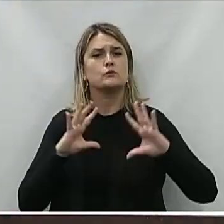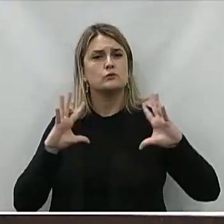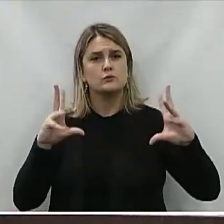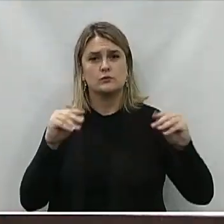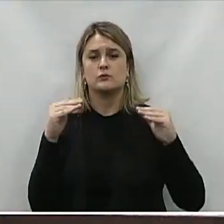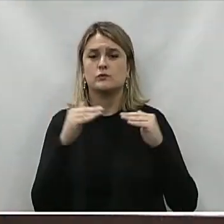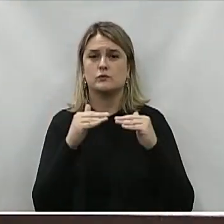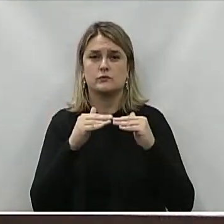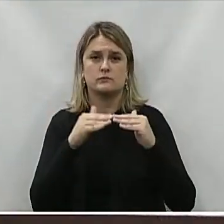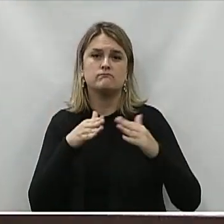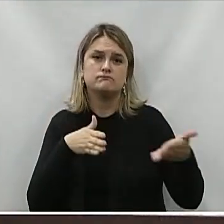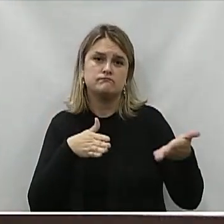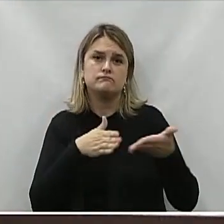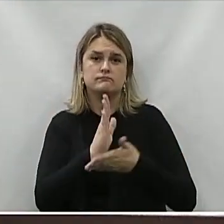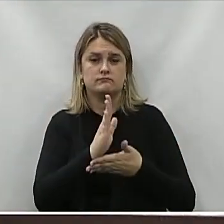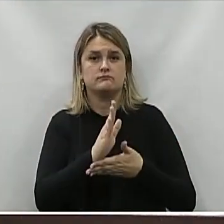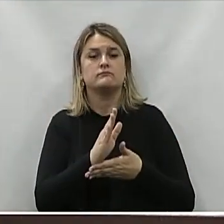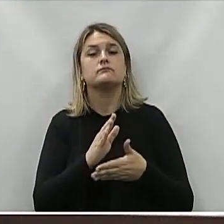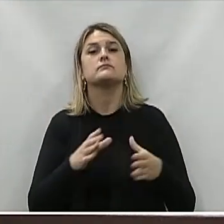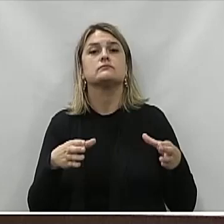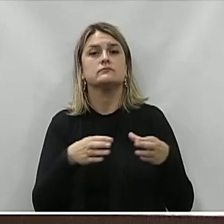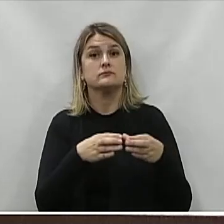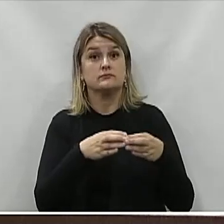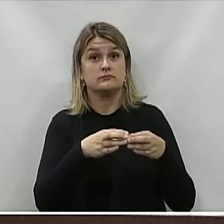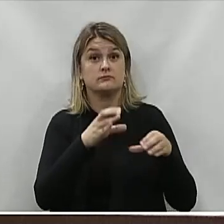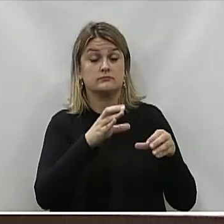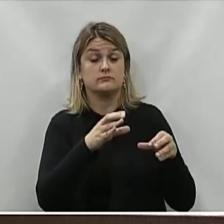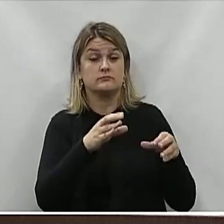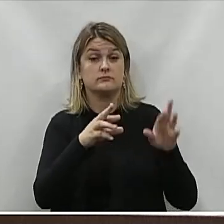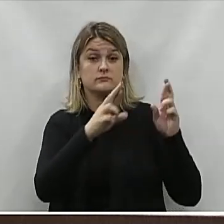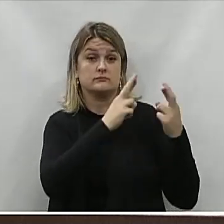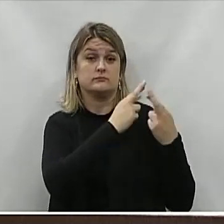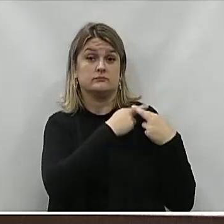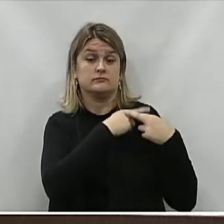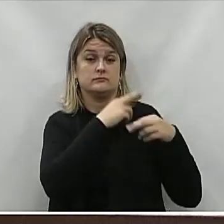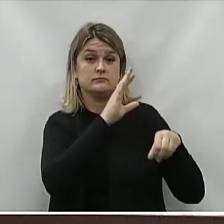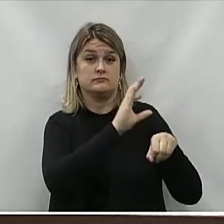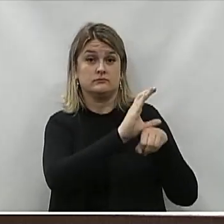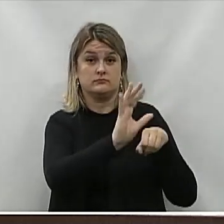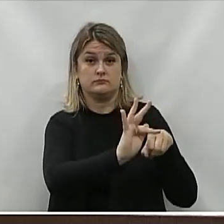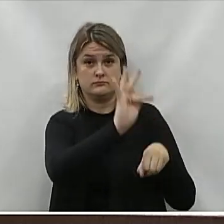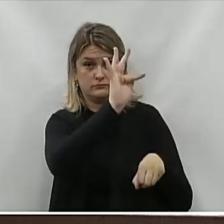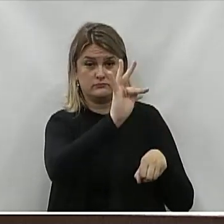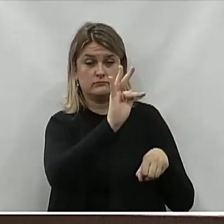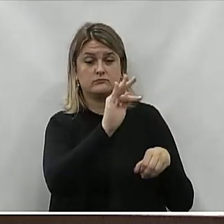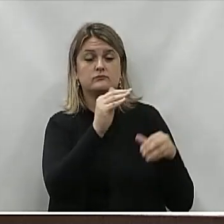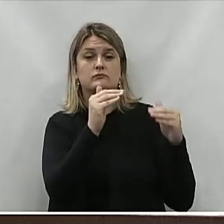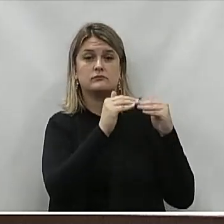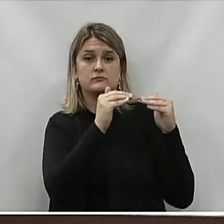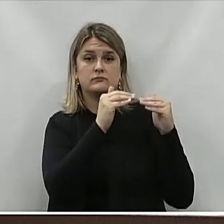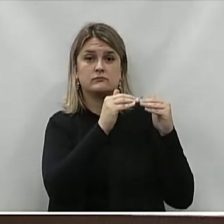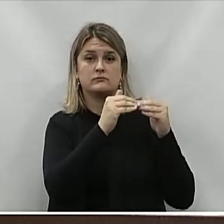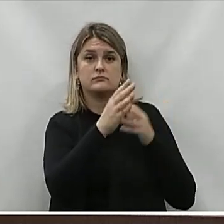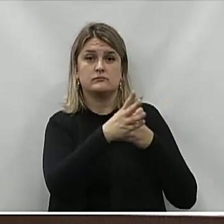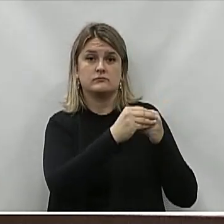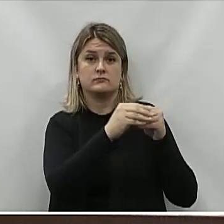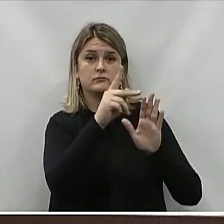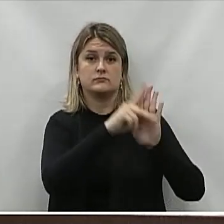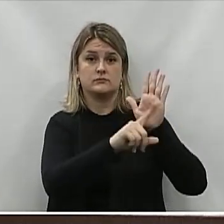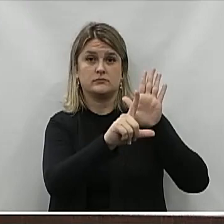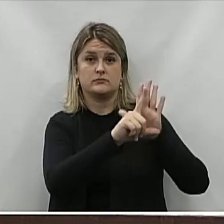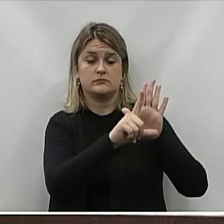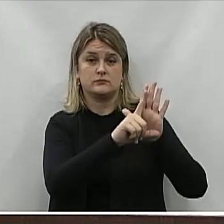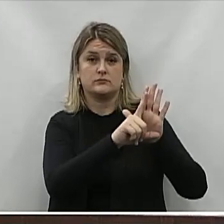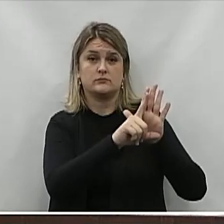Aprovado Para o Fundamentado Da comissão De constituição Justiça E redação Final Favorável A emenda De número 1